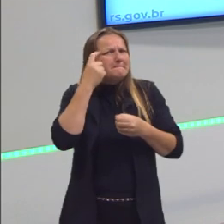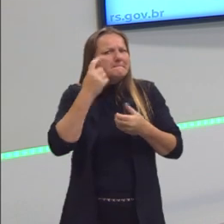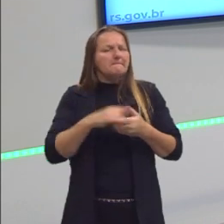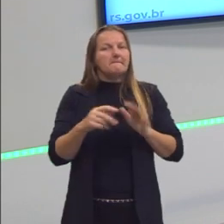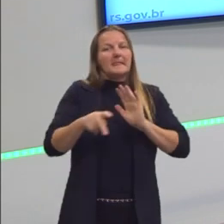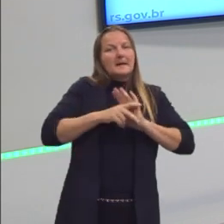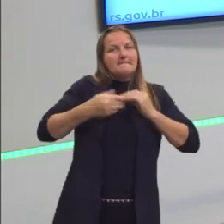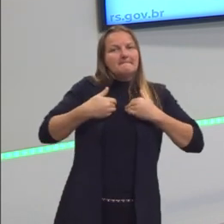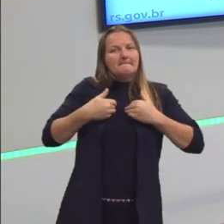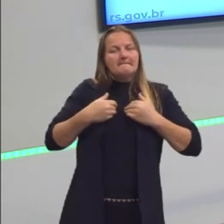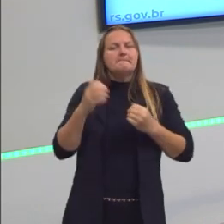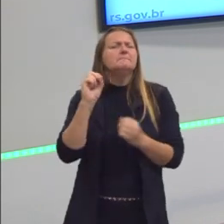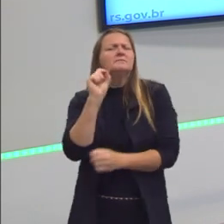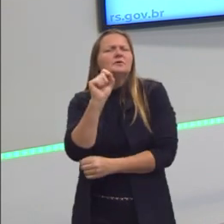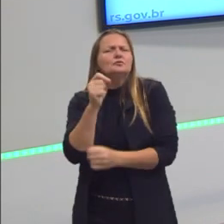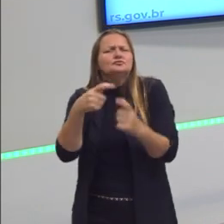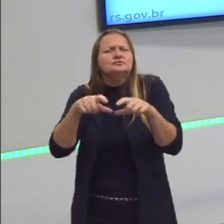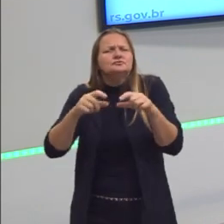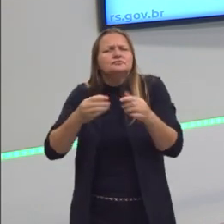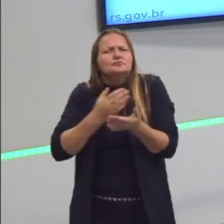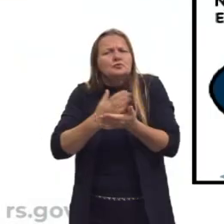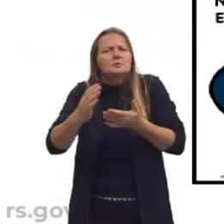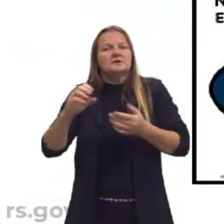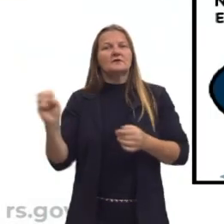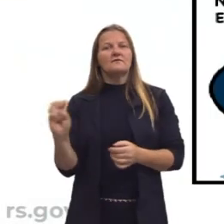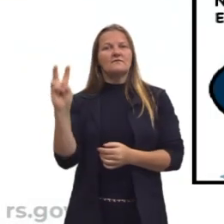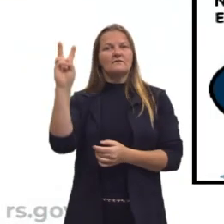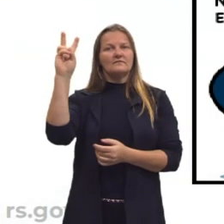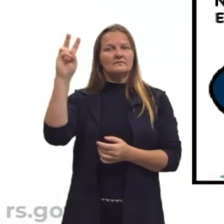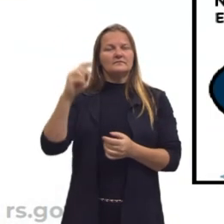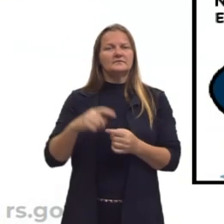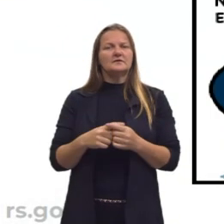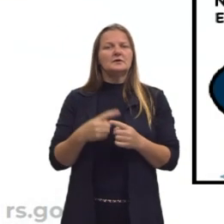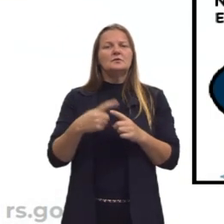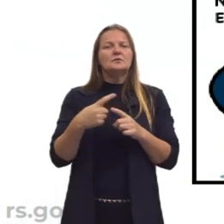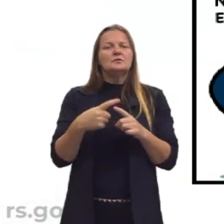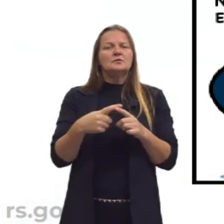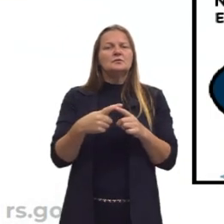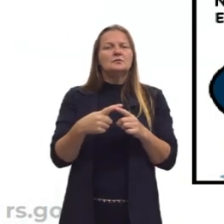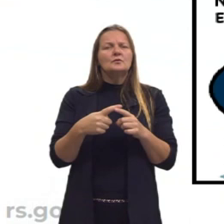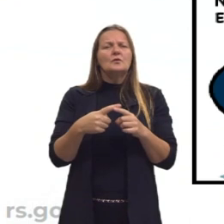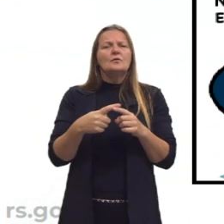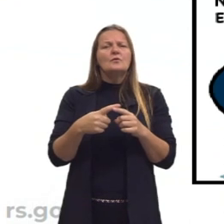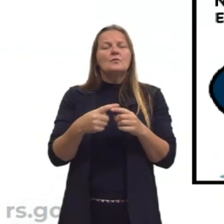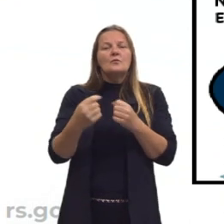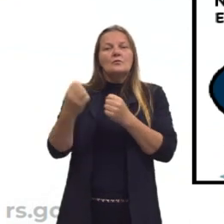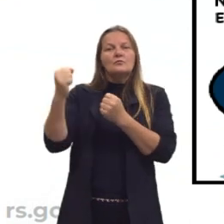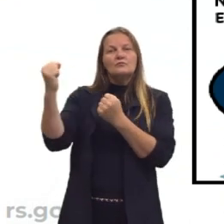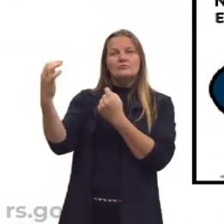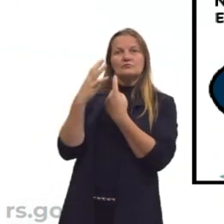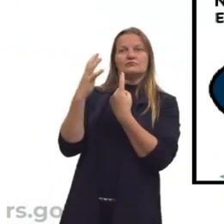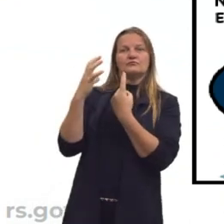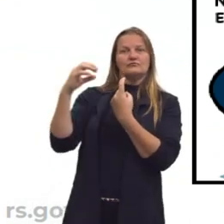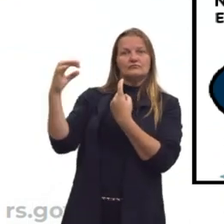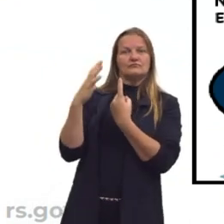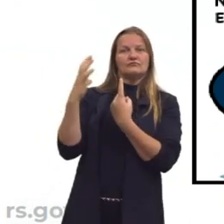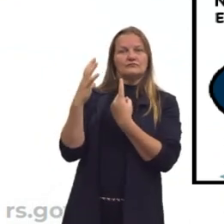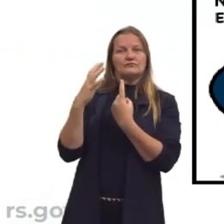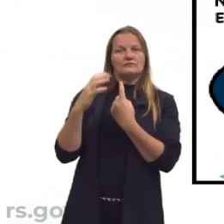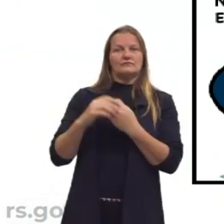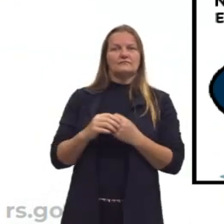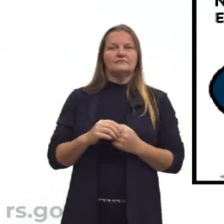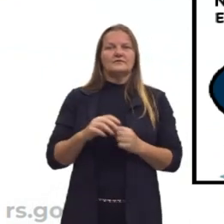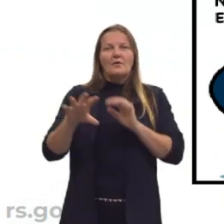E os valores vêm de onde? Os valores vêm da nossa afecção, como nós somos afetados pelos valores. E aí tem